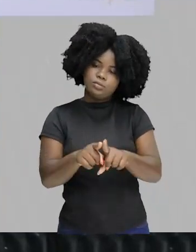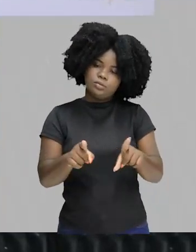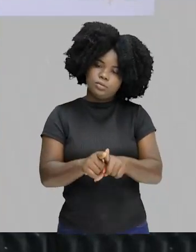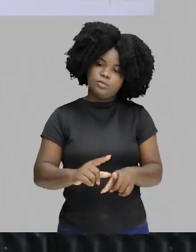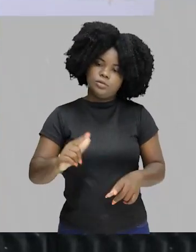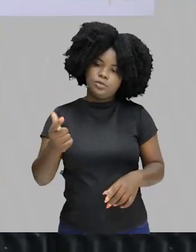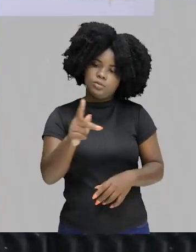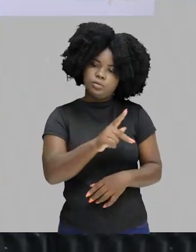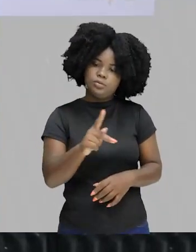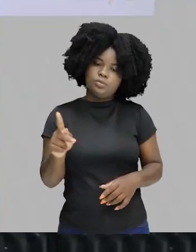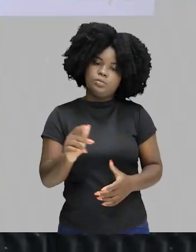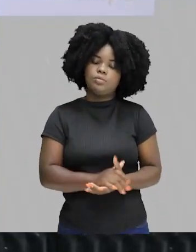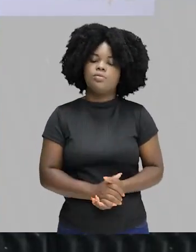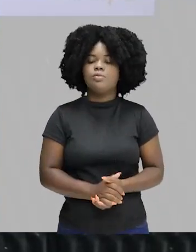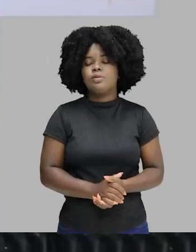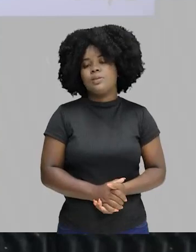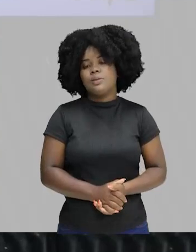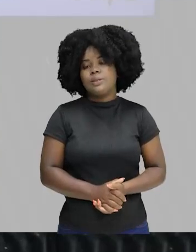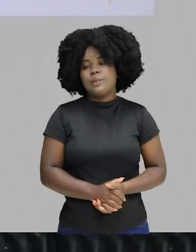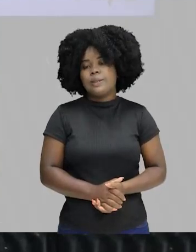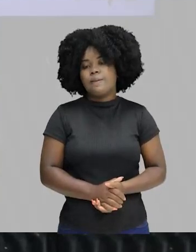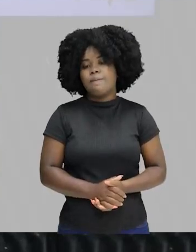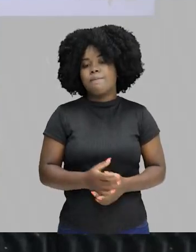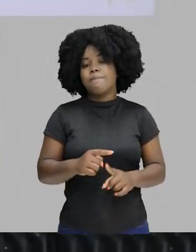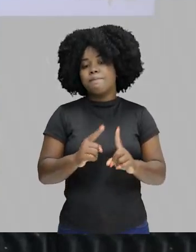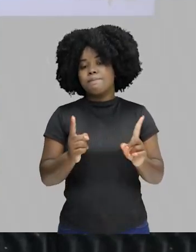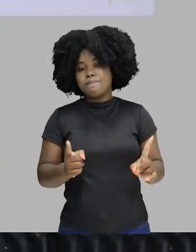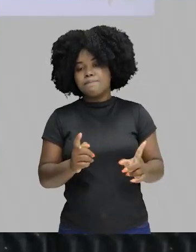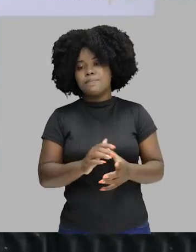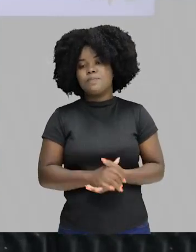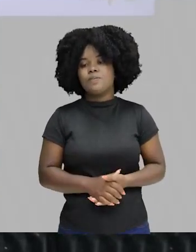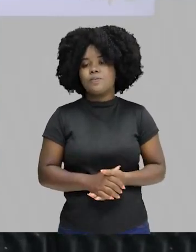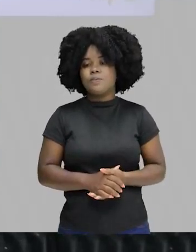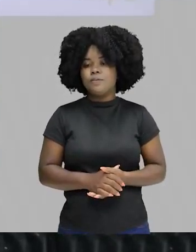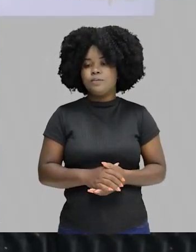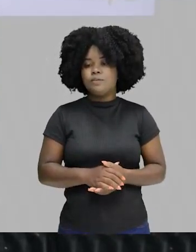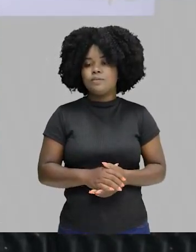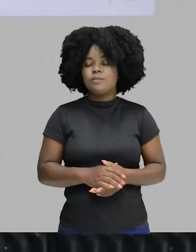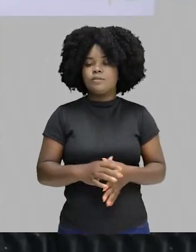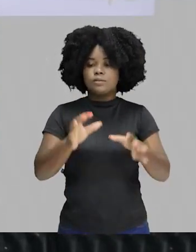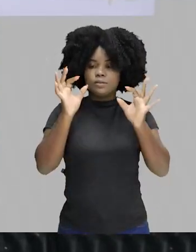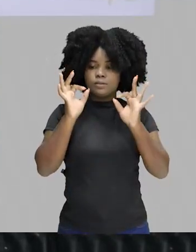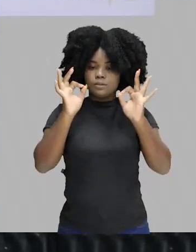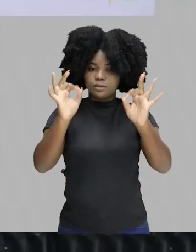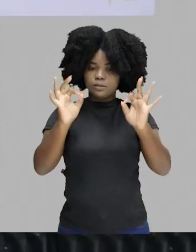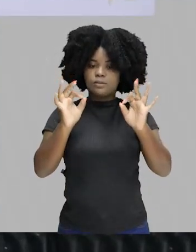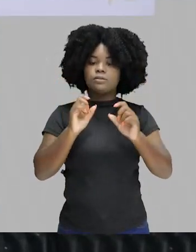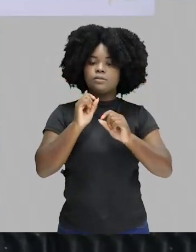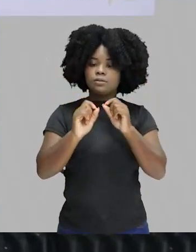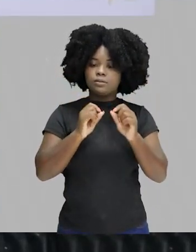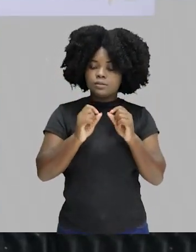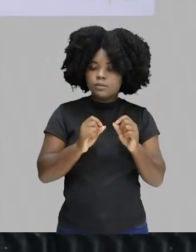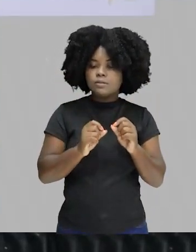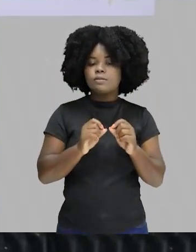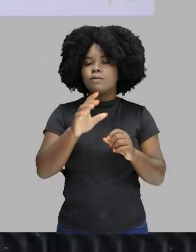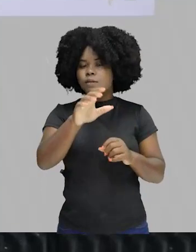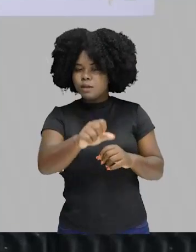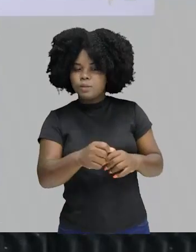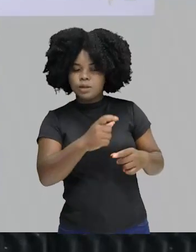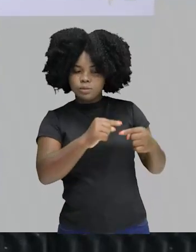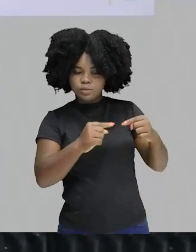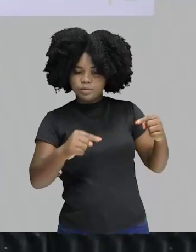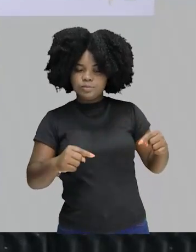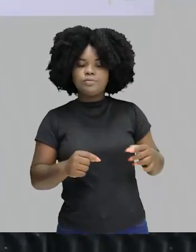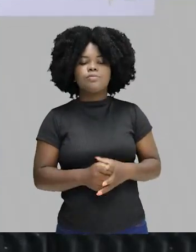professores, várias disciplinas. Para isso, quero chamar a atenção uma coisa, pega todo o seu material, deixa ele bem pertinho,